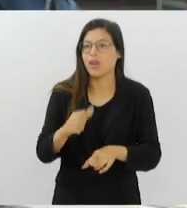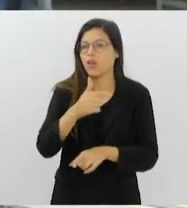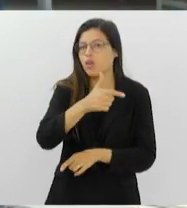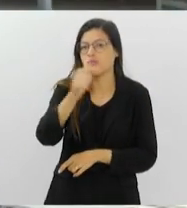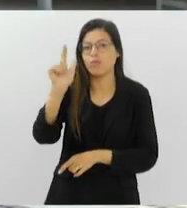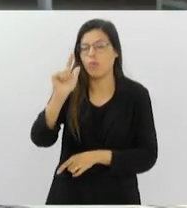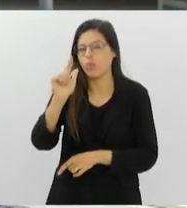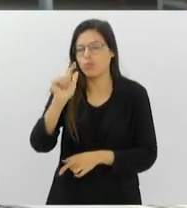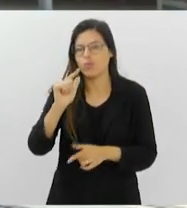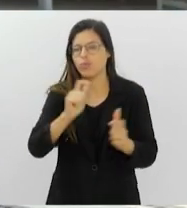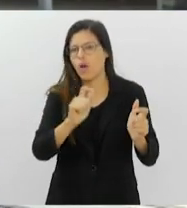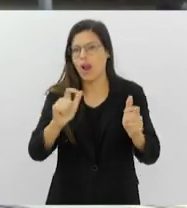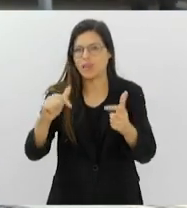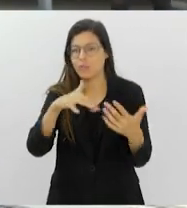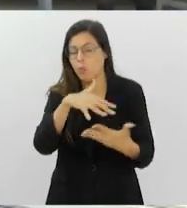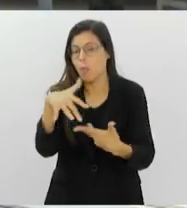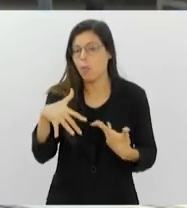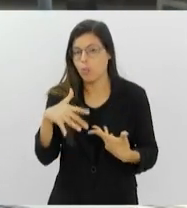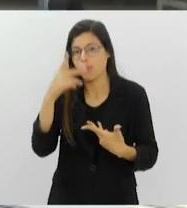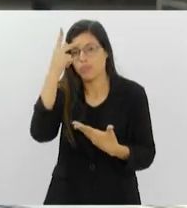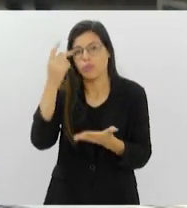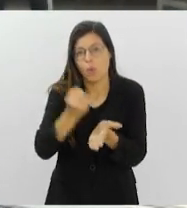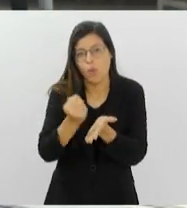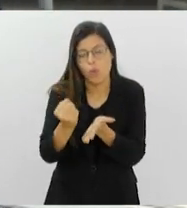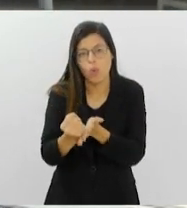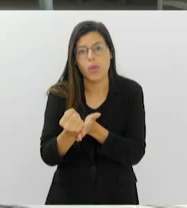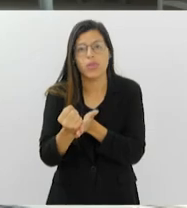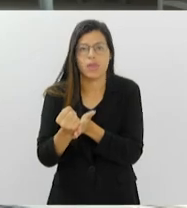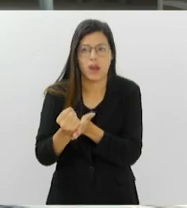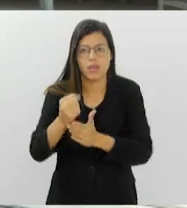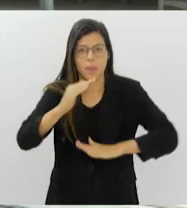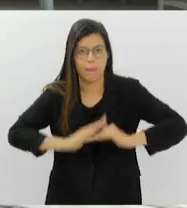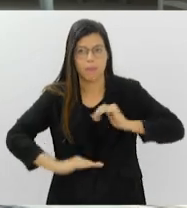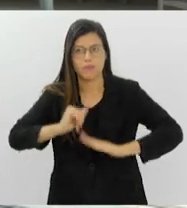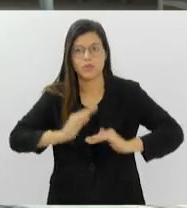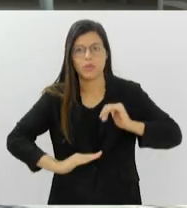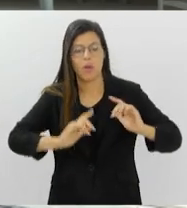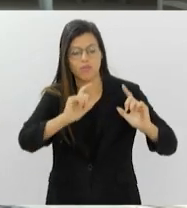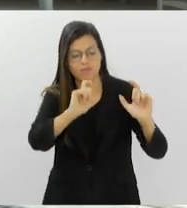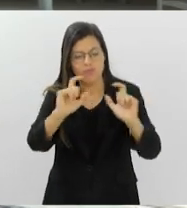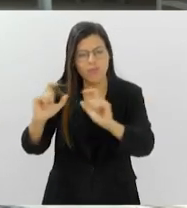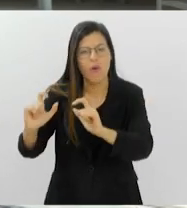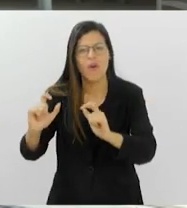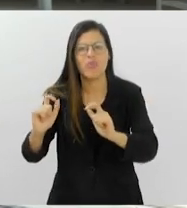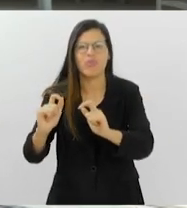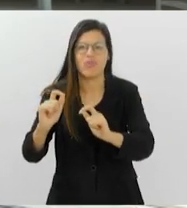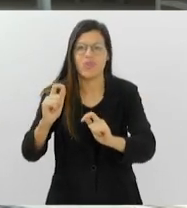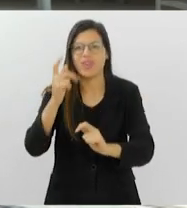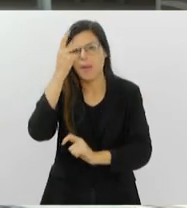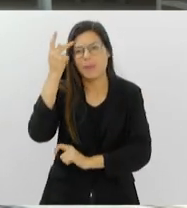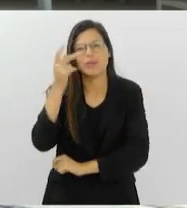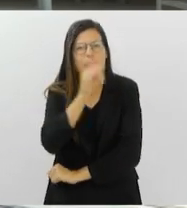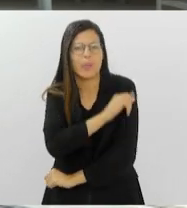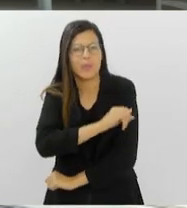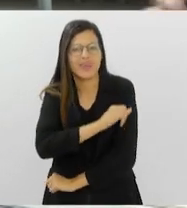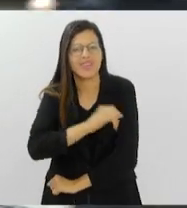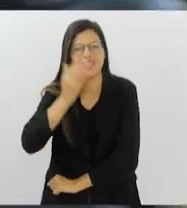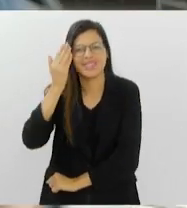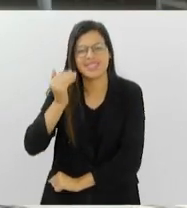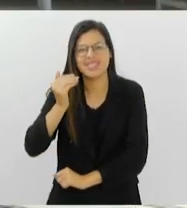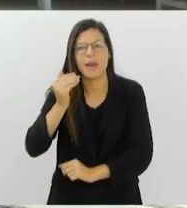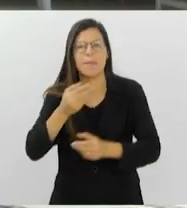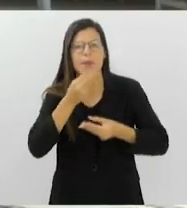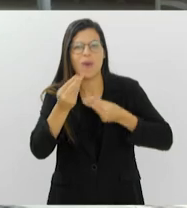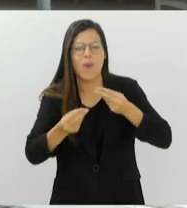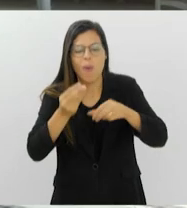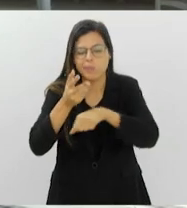pessoas que contratam, né, profissionais pra tirar sua foto, nada melhor do que o Carioca pra saber onde é que tem o melhor ponto, a melhor vista